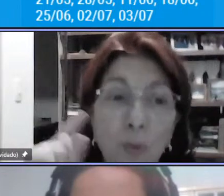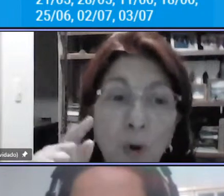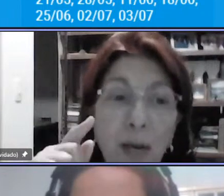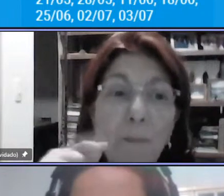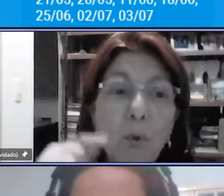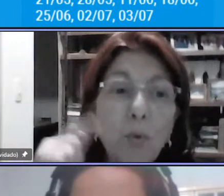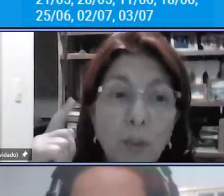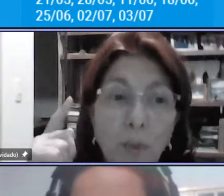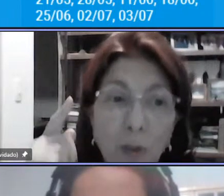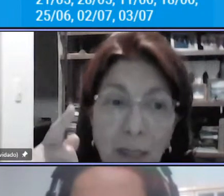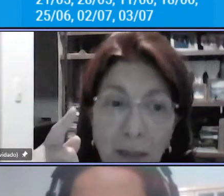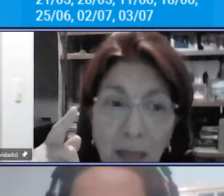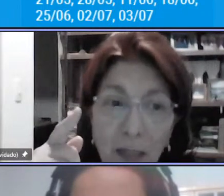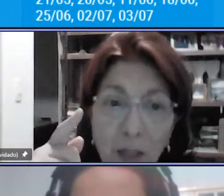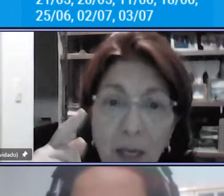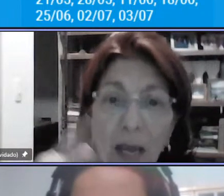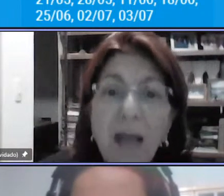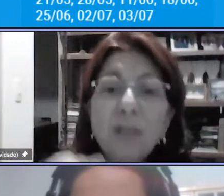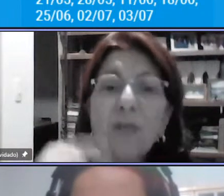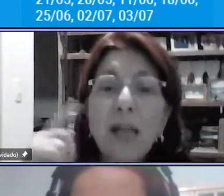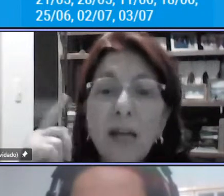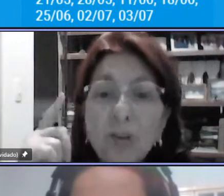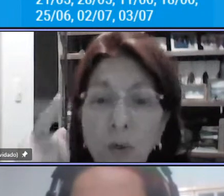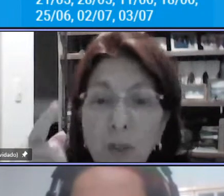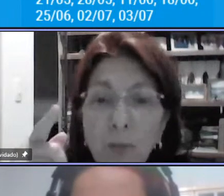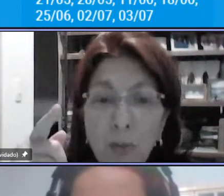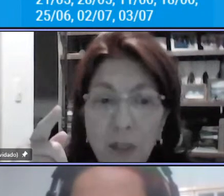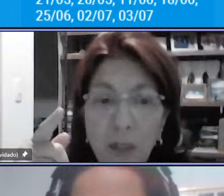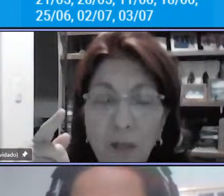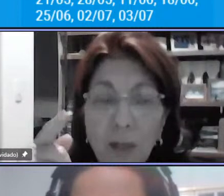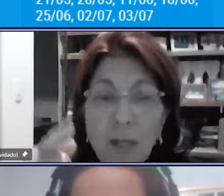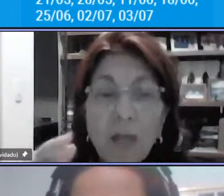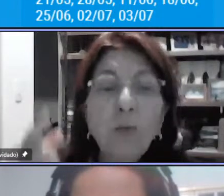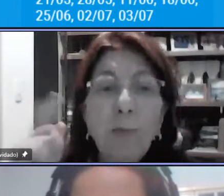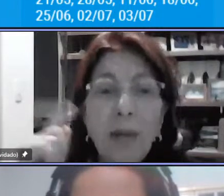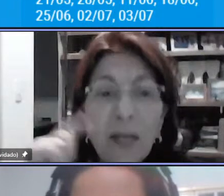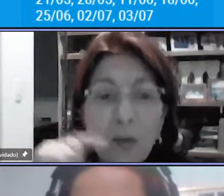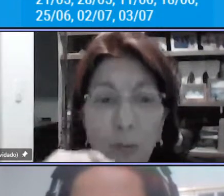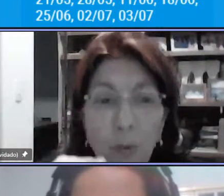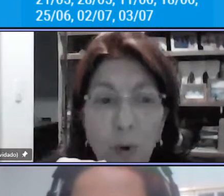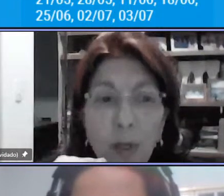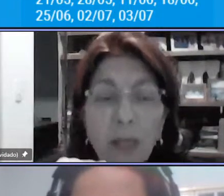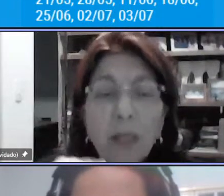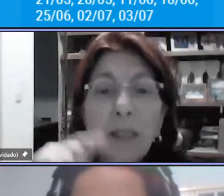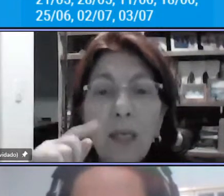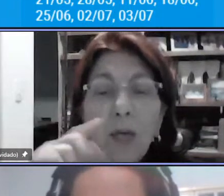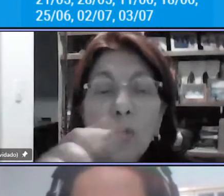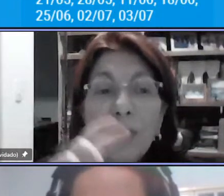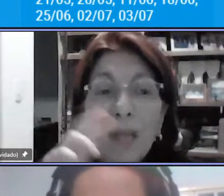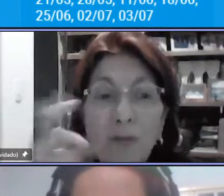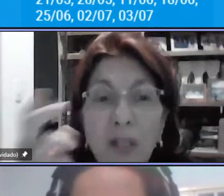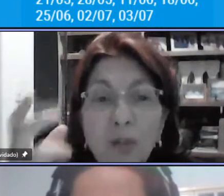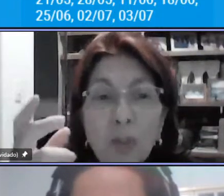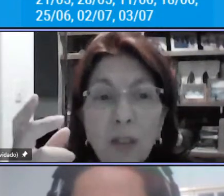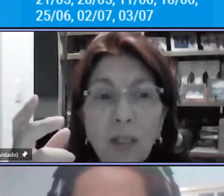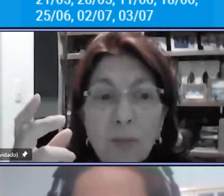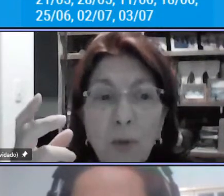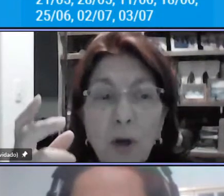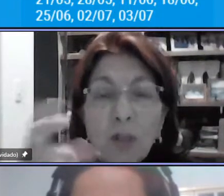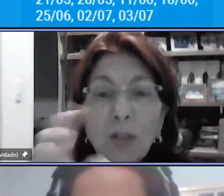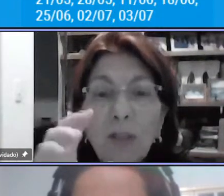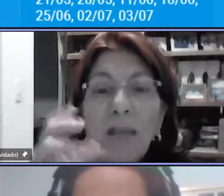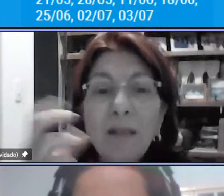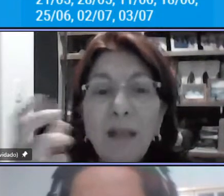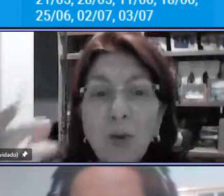pressupor a multimodalidade as variações possíveis por pressupor que o serviço de